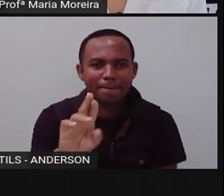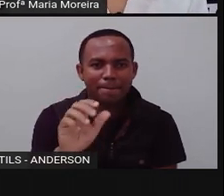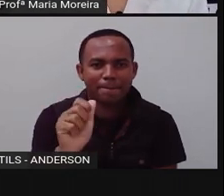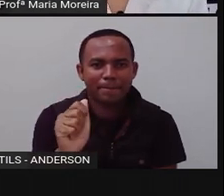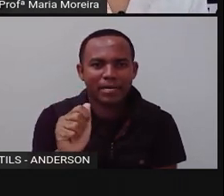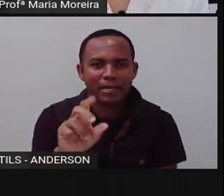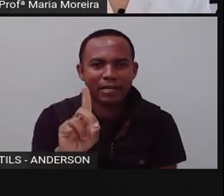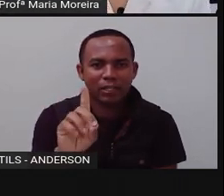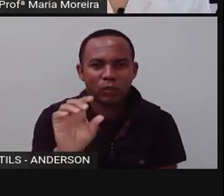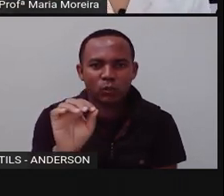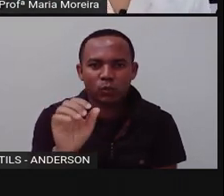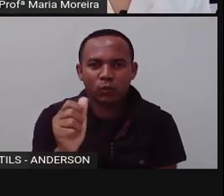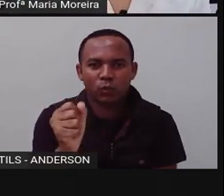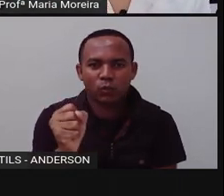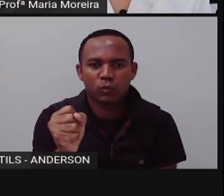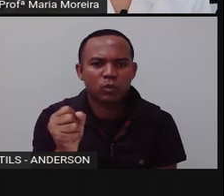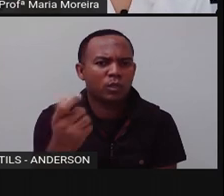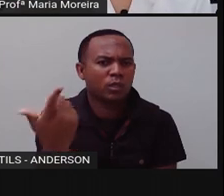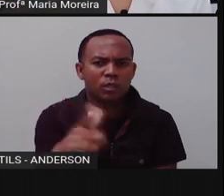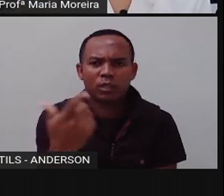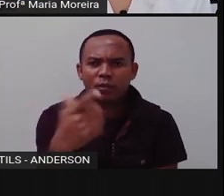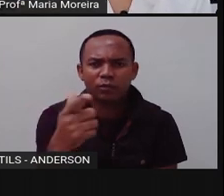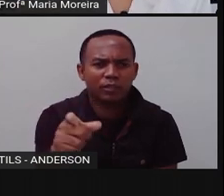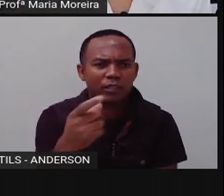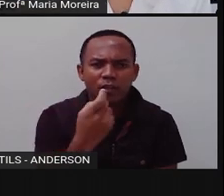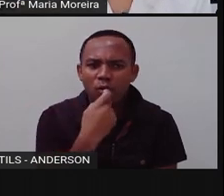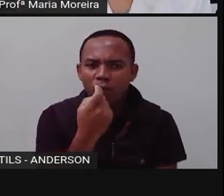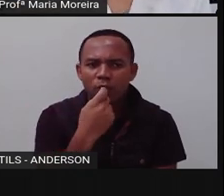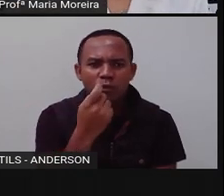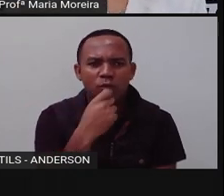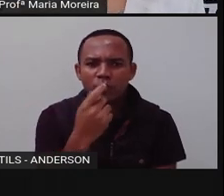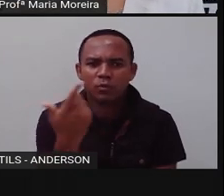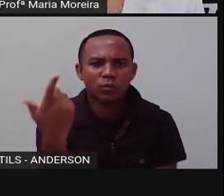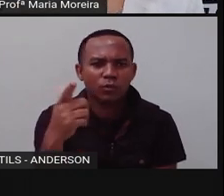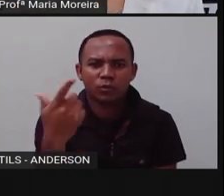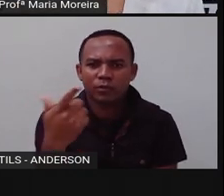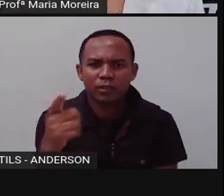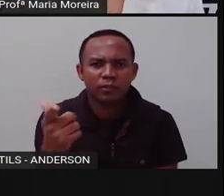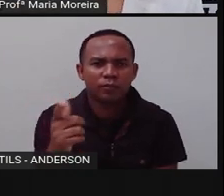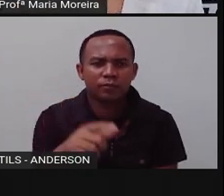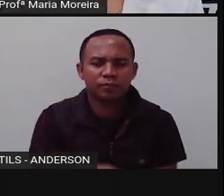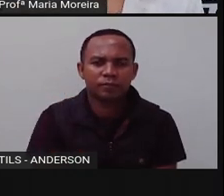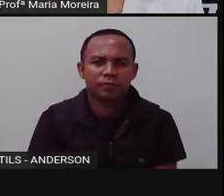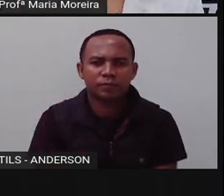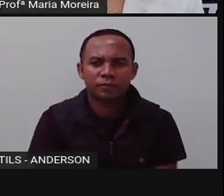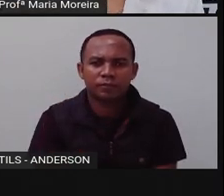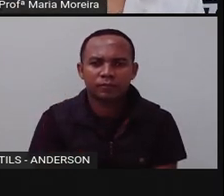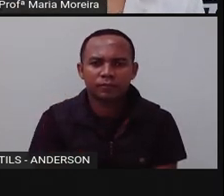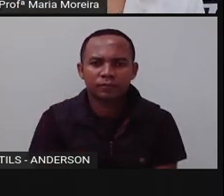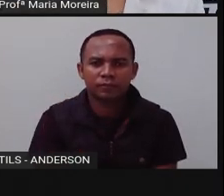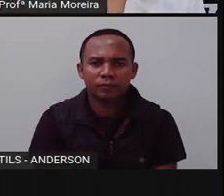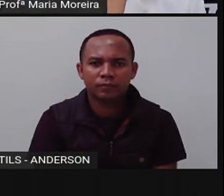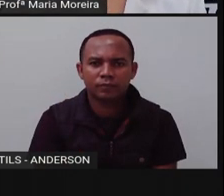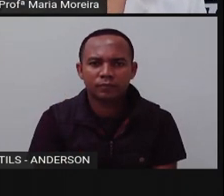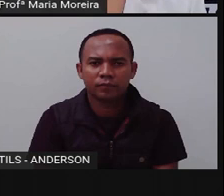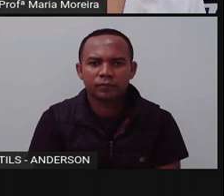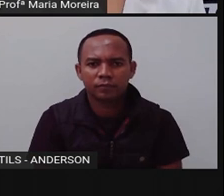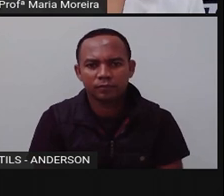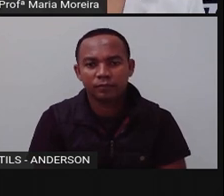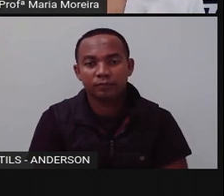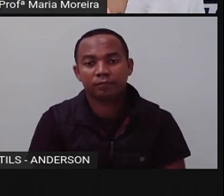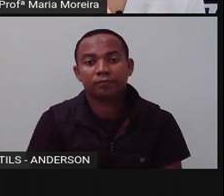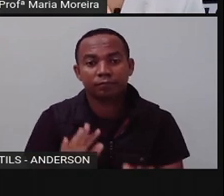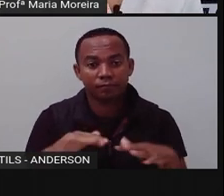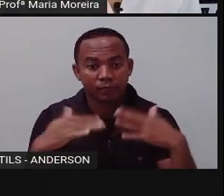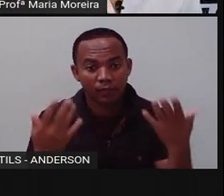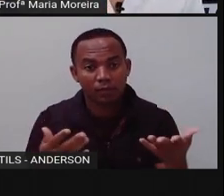ele não possui o quê? Coluna vertebral, tá? Vamos que vamos. Bom,